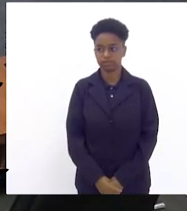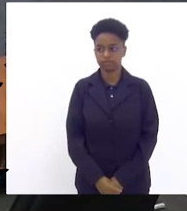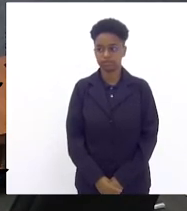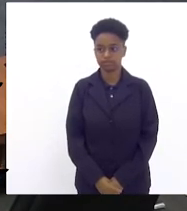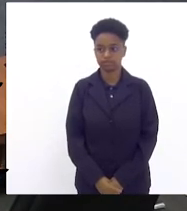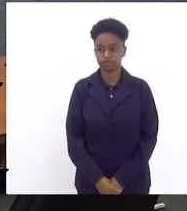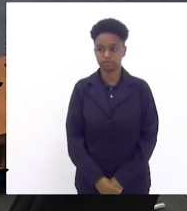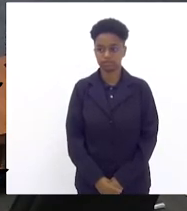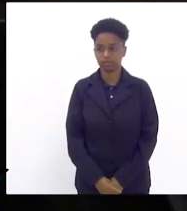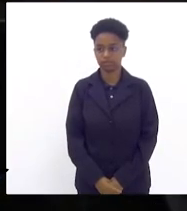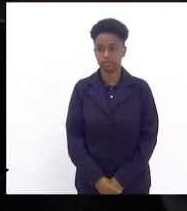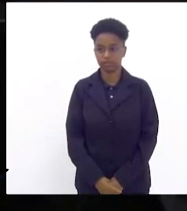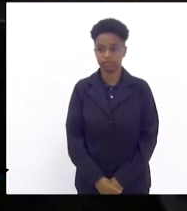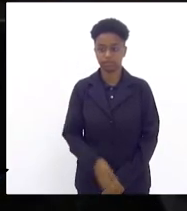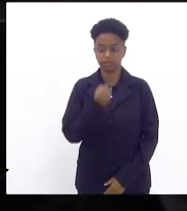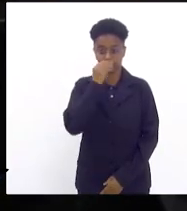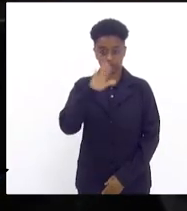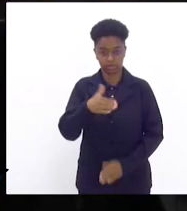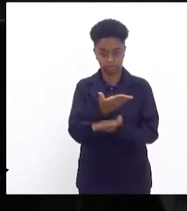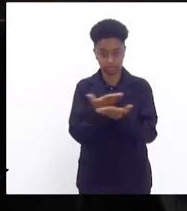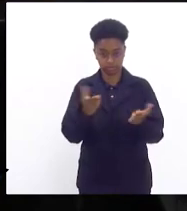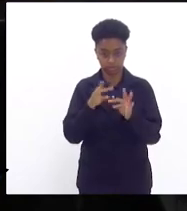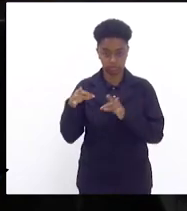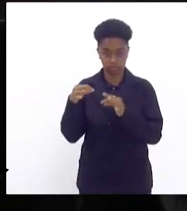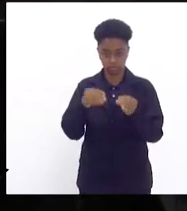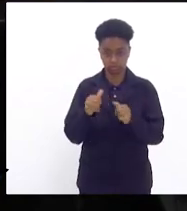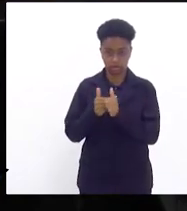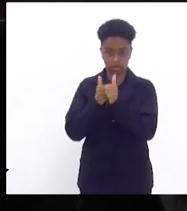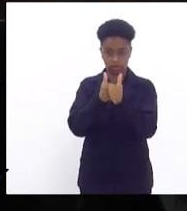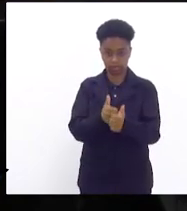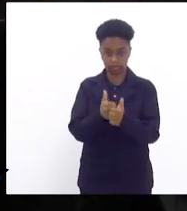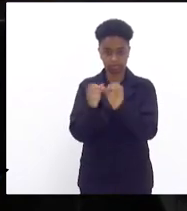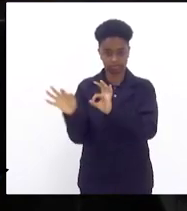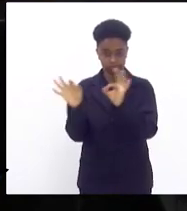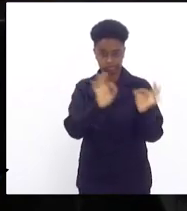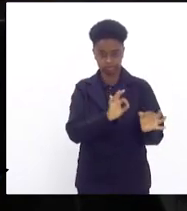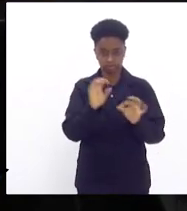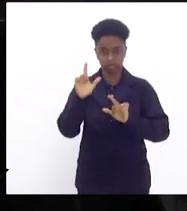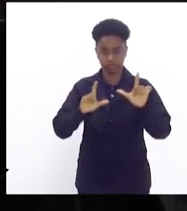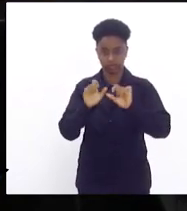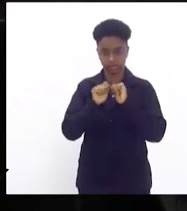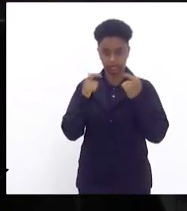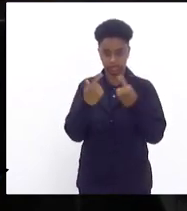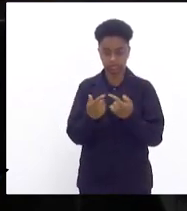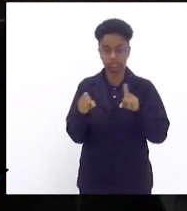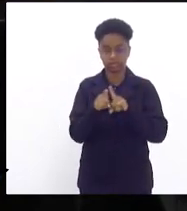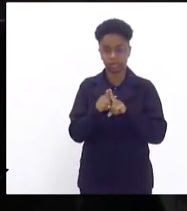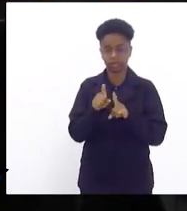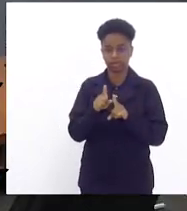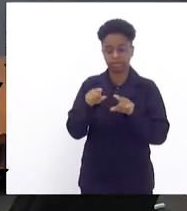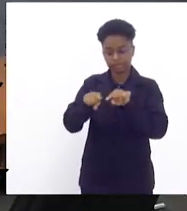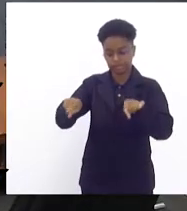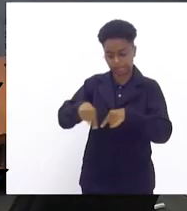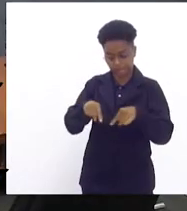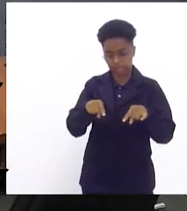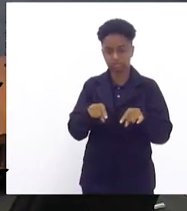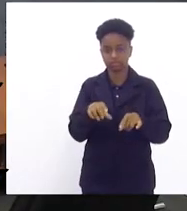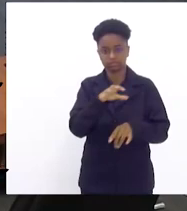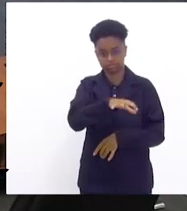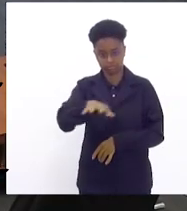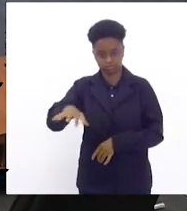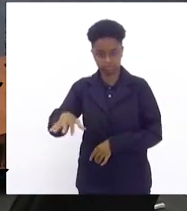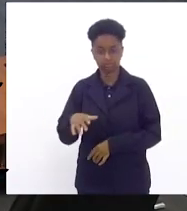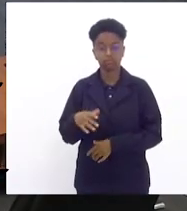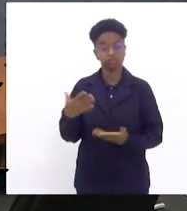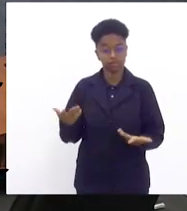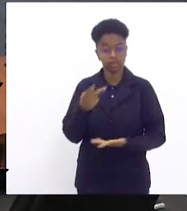Boa tarde a todos e a todas que nos acompanham na TV Alerj, a todos que estão em seus gabinetes. Presidente, deputada Lucinha,